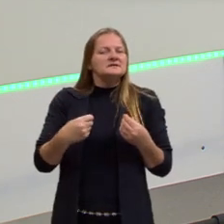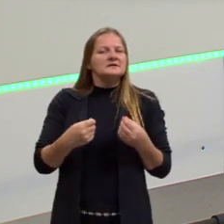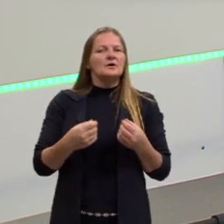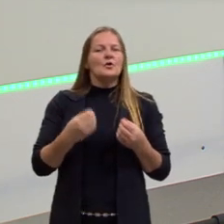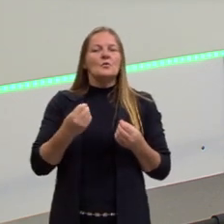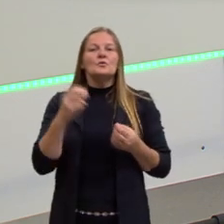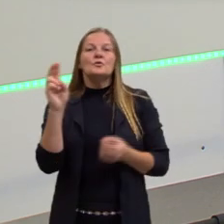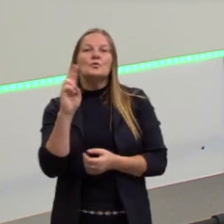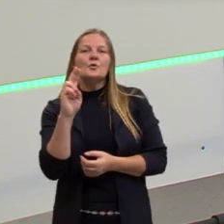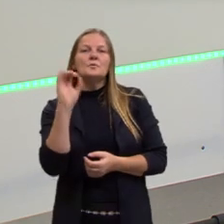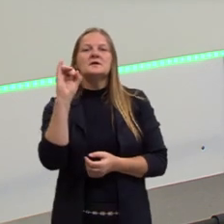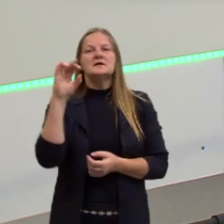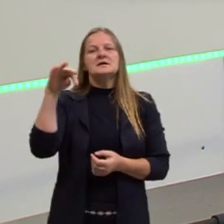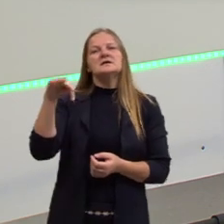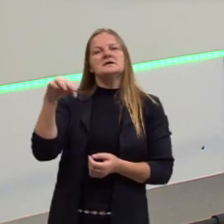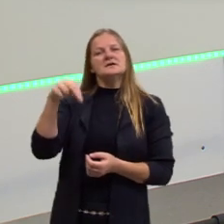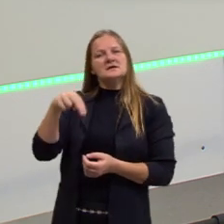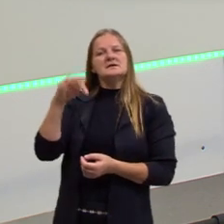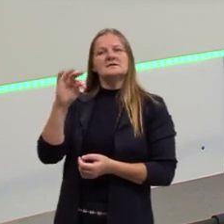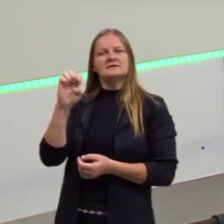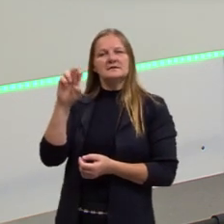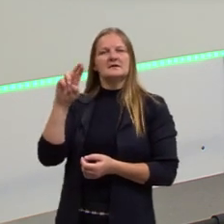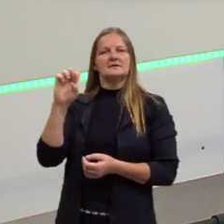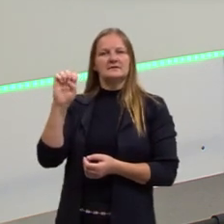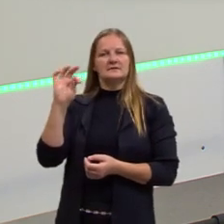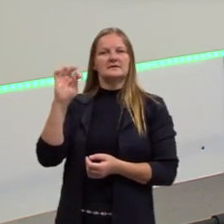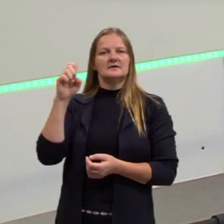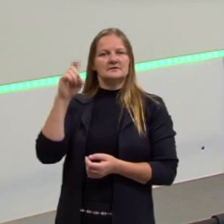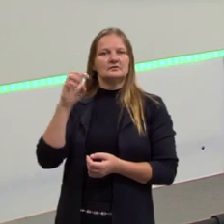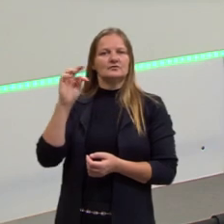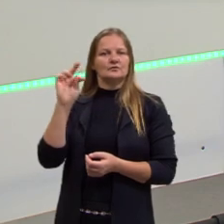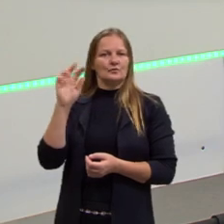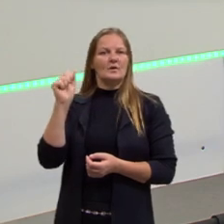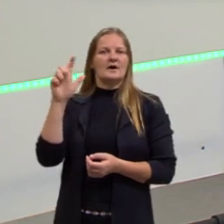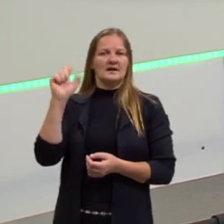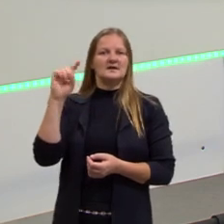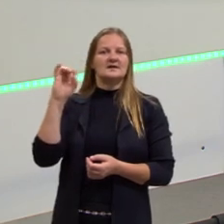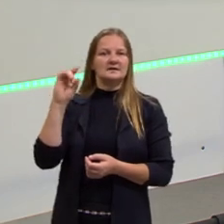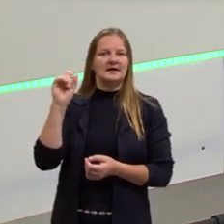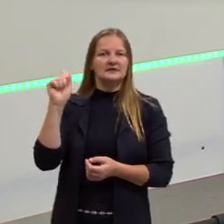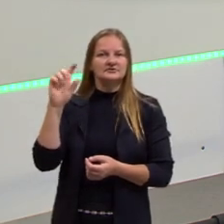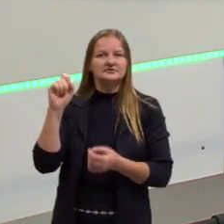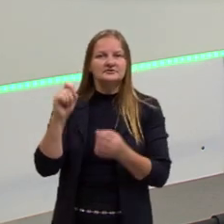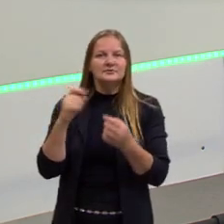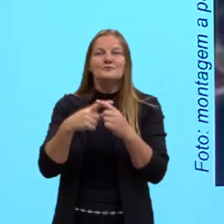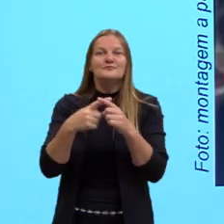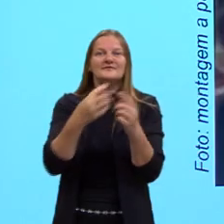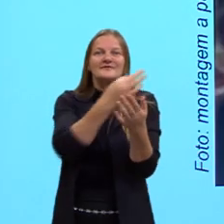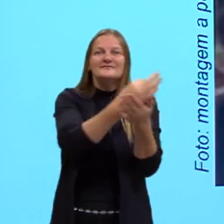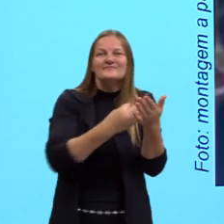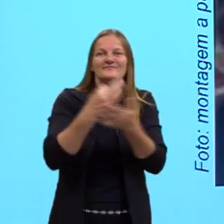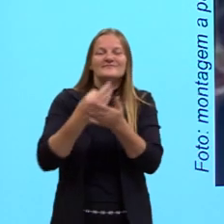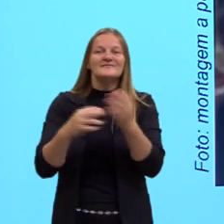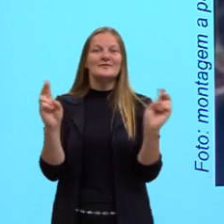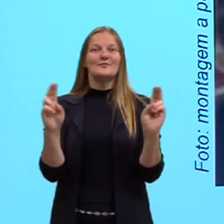sei o nome. Pelo nome de intertextualidade, isso acontece com muita frequência. A intertextualidade,